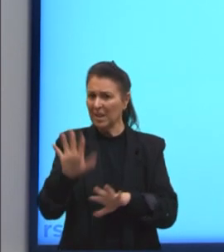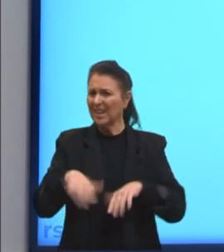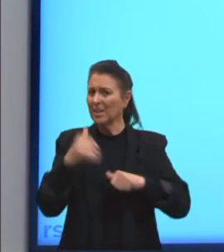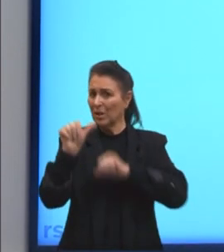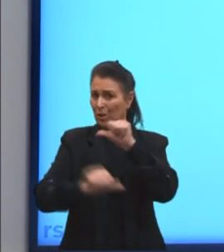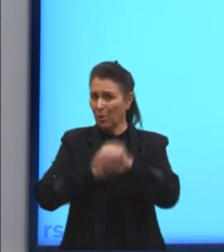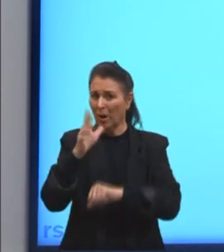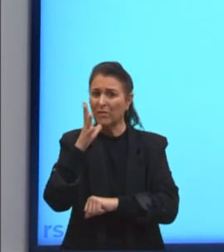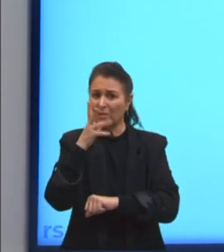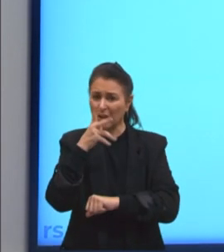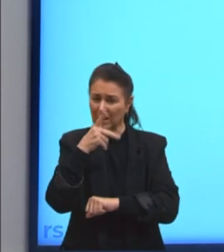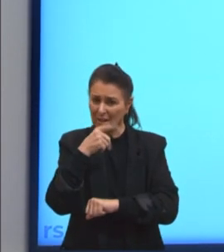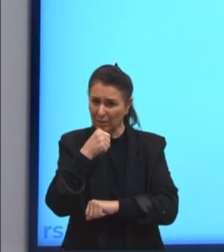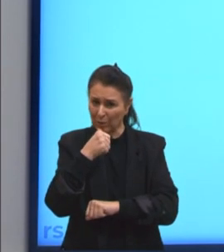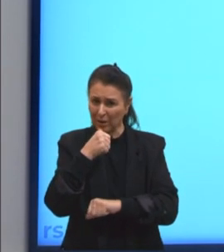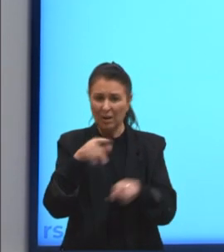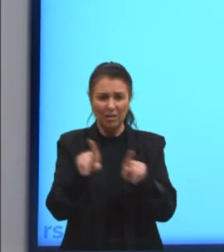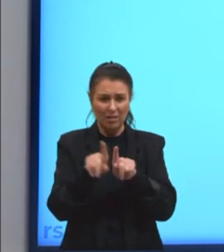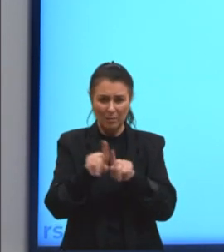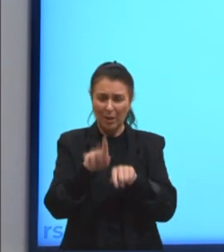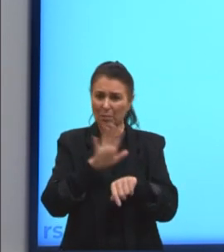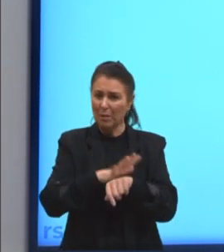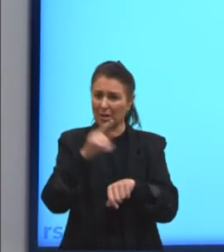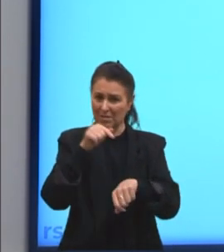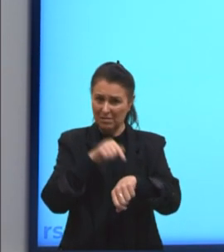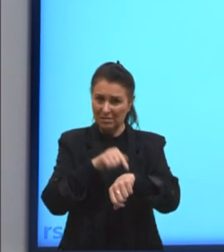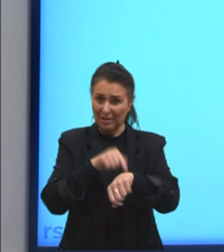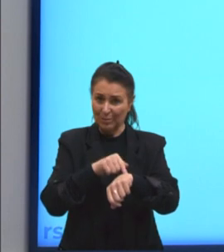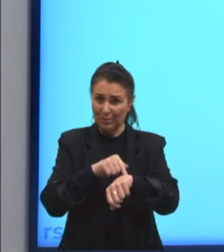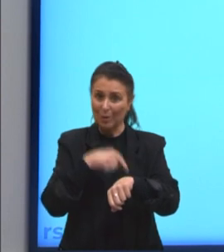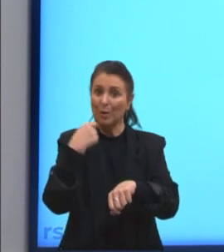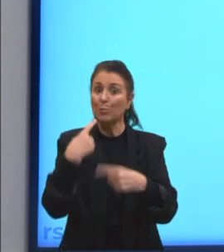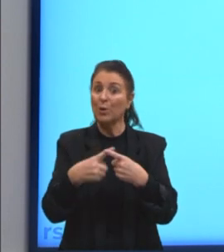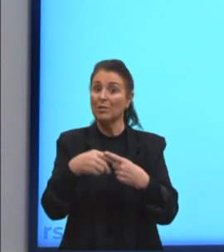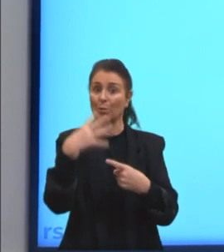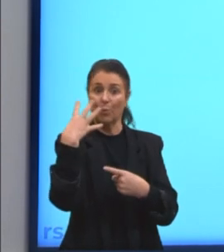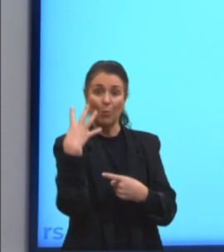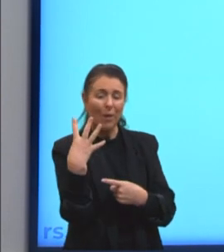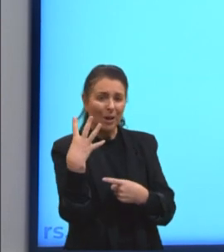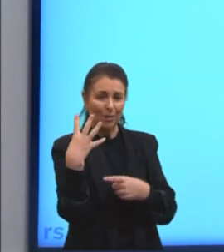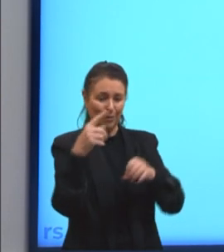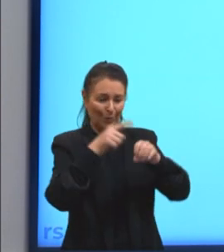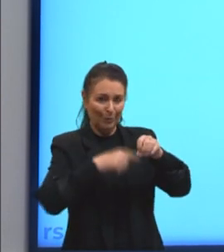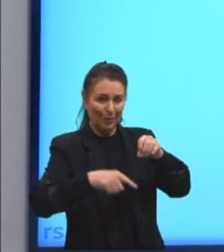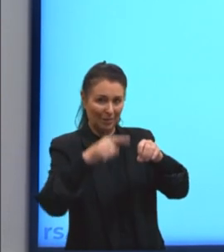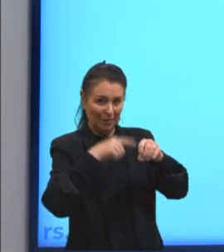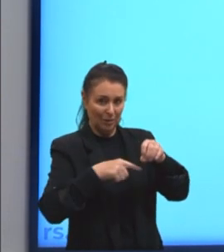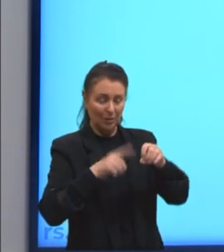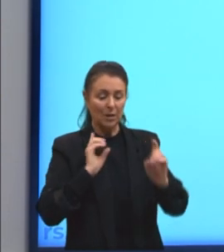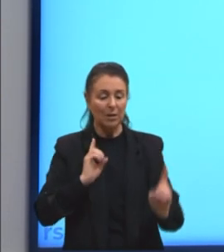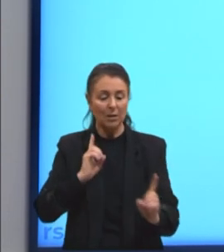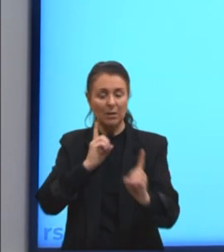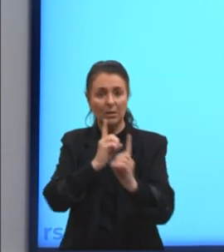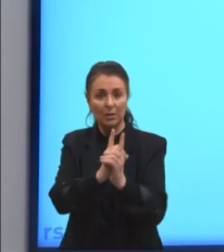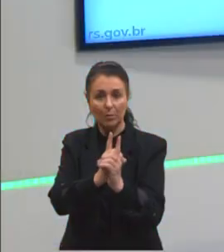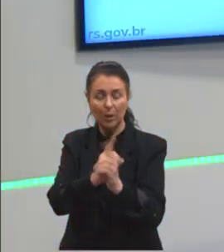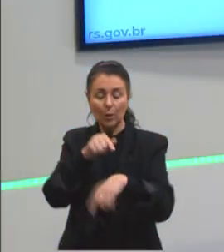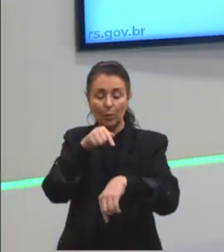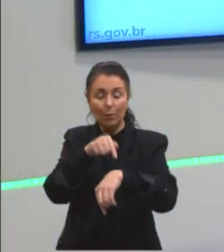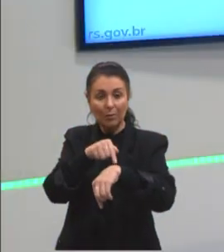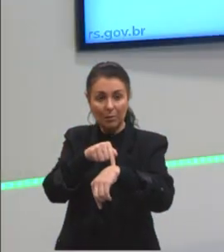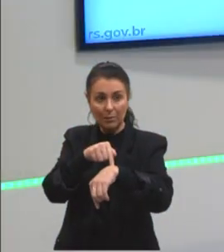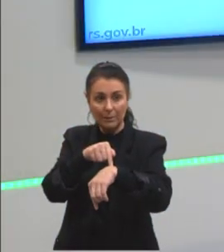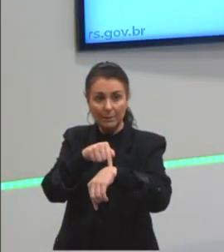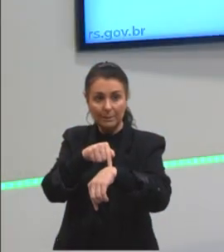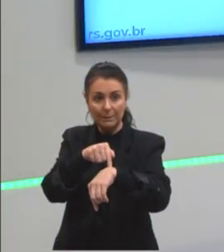mais, porque só é liberado, né? Quando os quatro pneus forem trocados. Então, vamos descobrir aqui, então, o tempo.